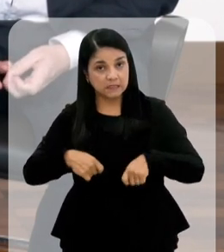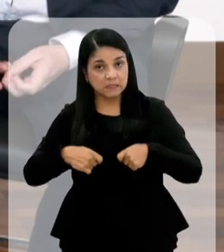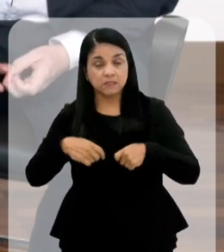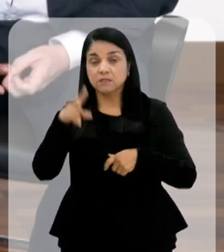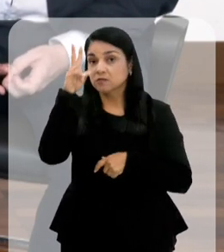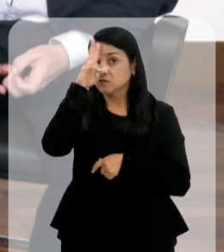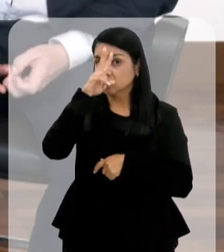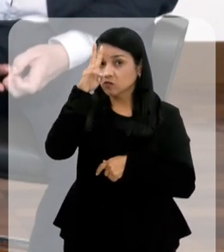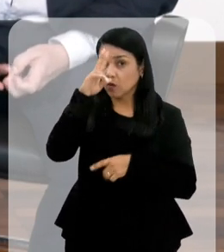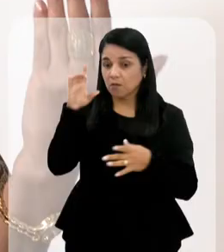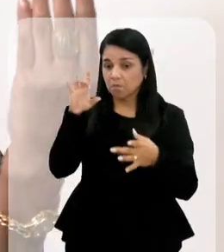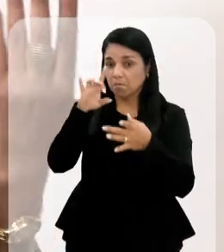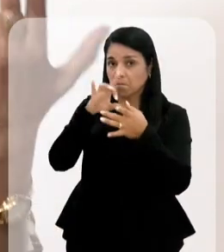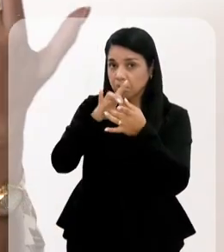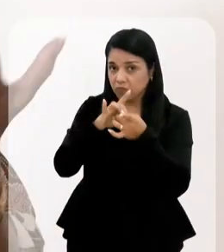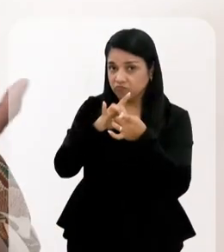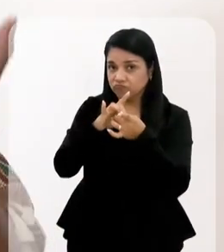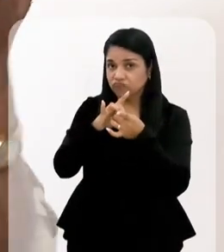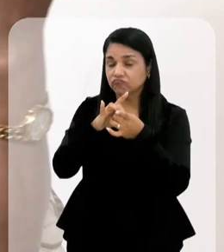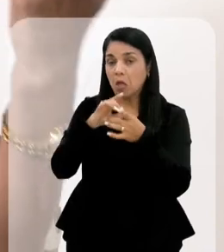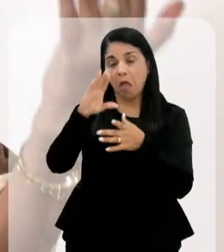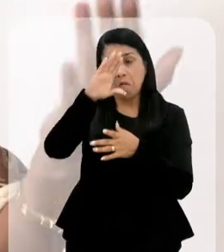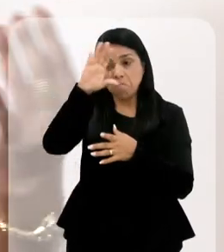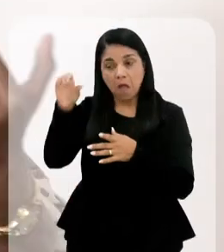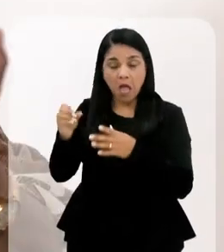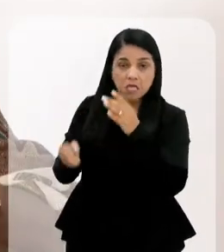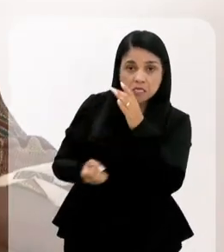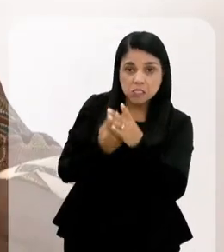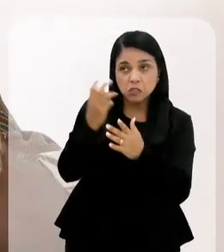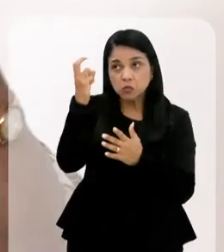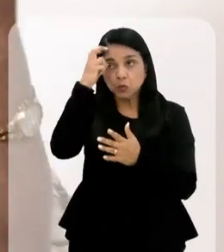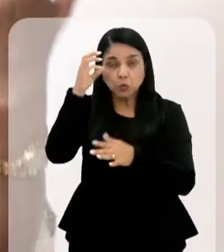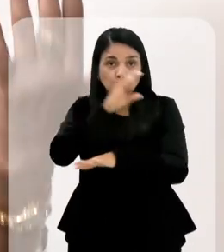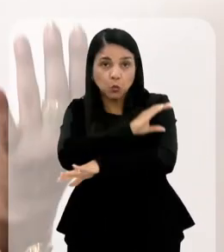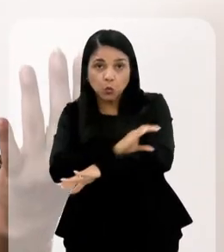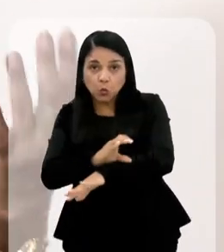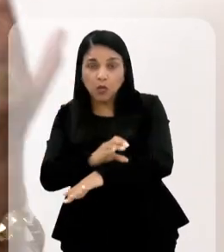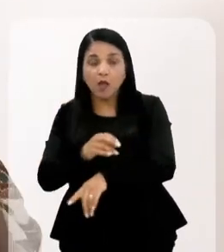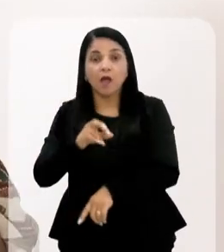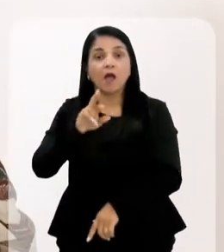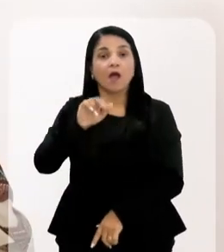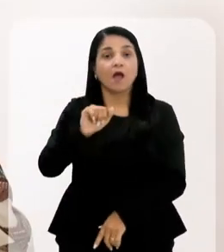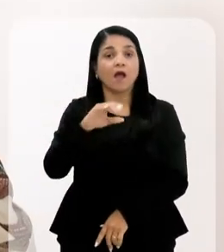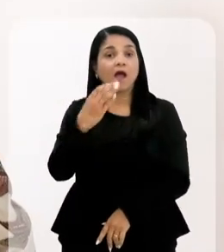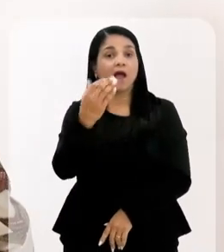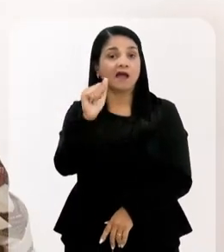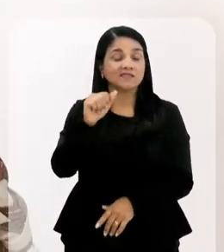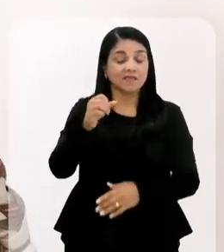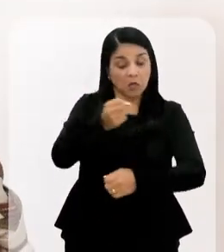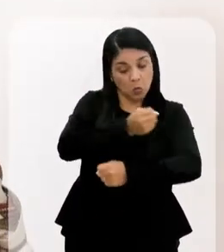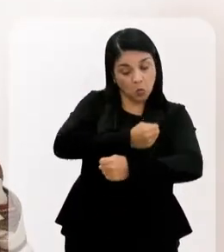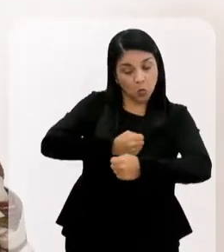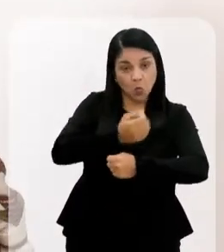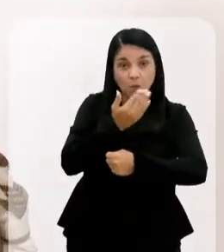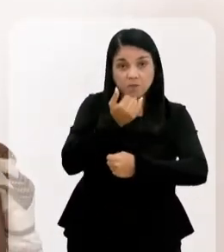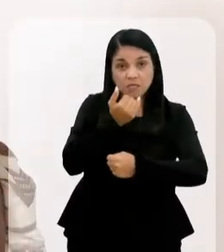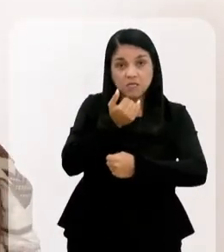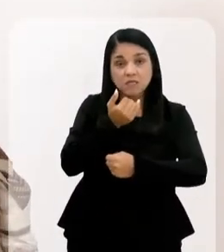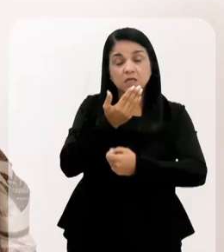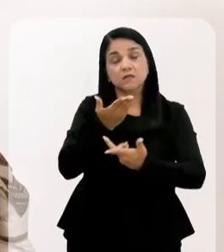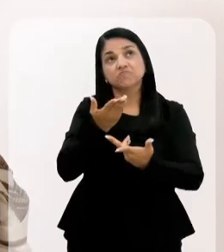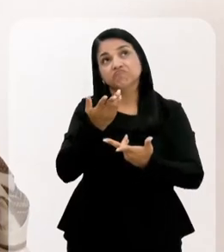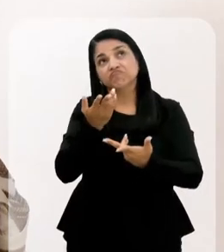ter uma história, porque ela é oriunda de um país, de uma cultura, de uma raça, de uma gastronomia,